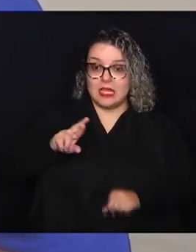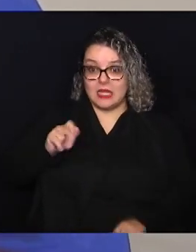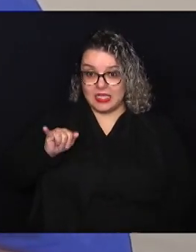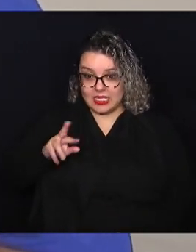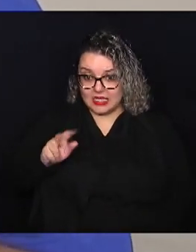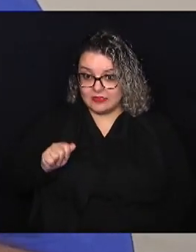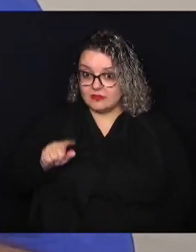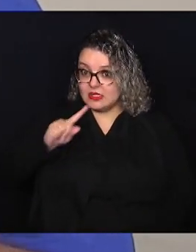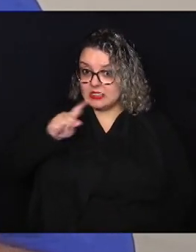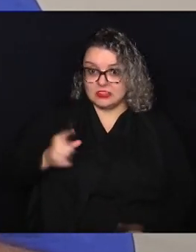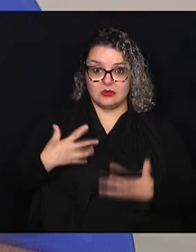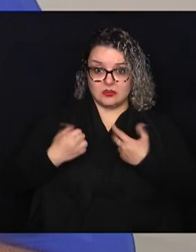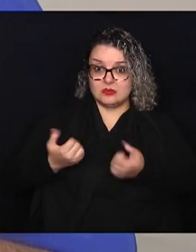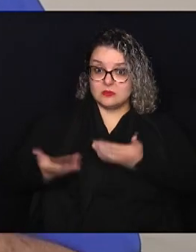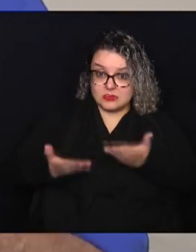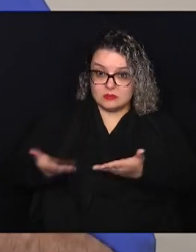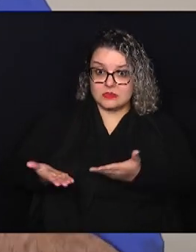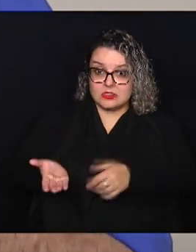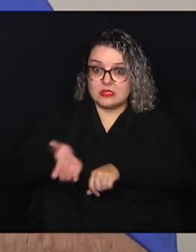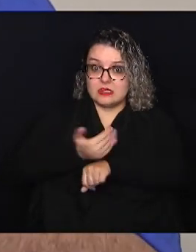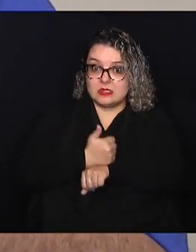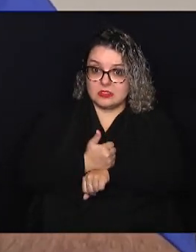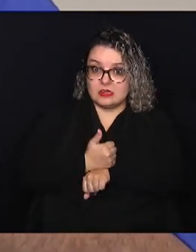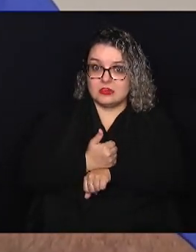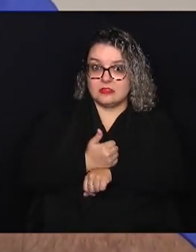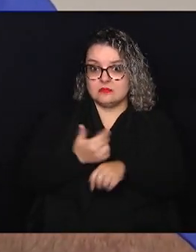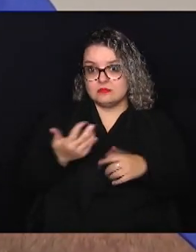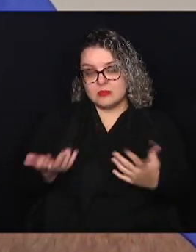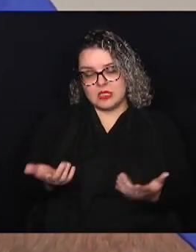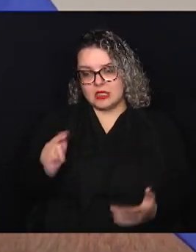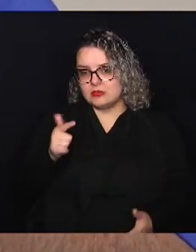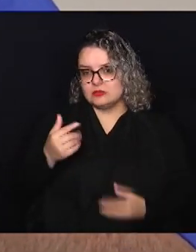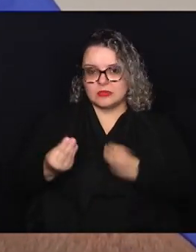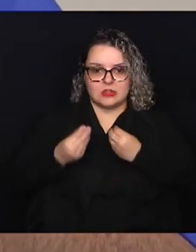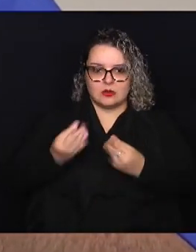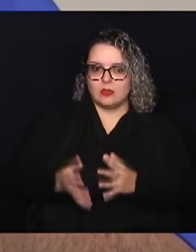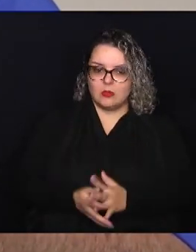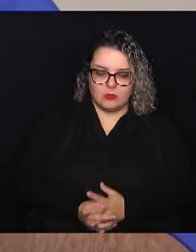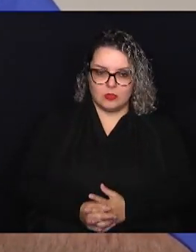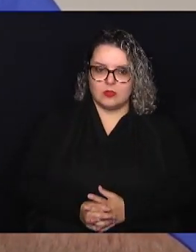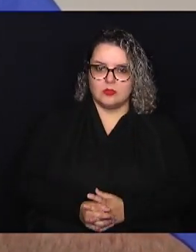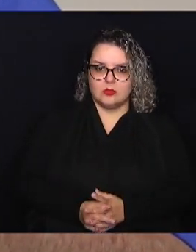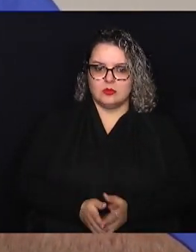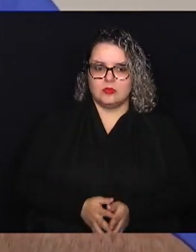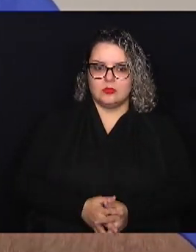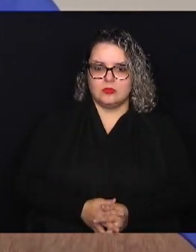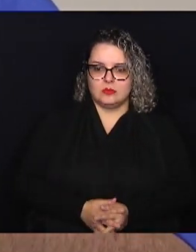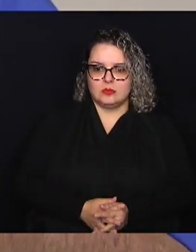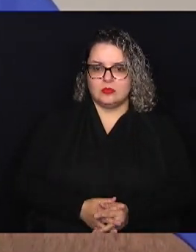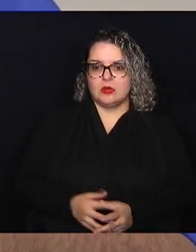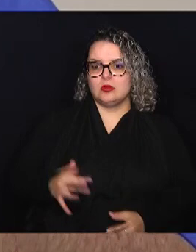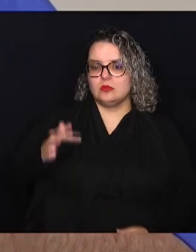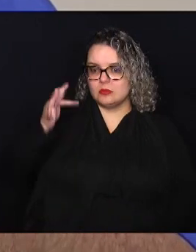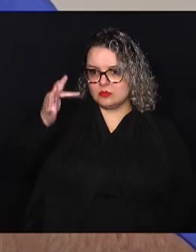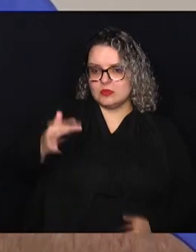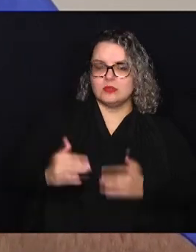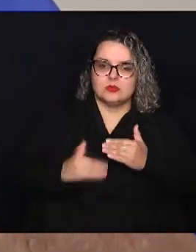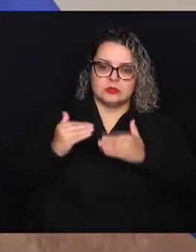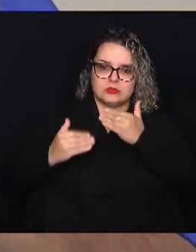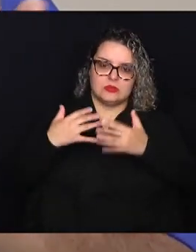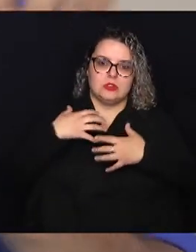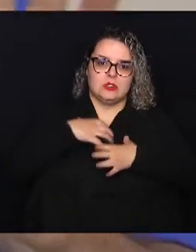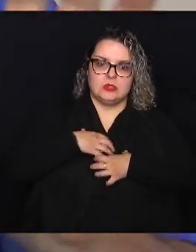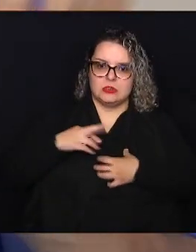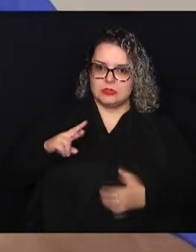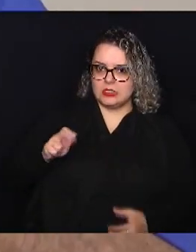recebeu esse tratamento preventivo, aí ele vai mais para frente desenvolver os sintomas